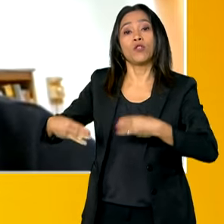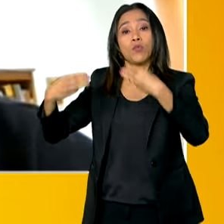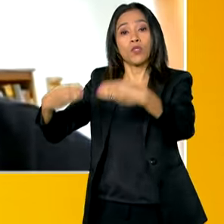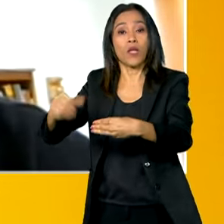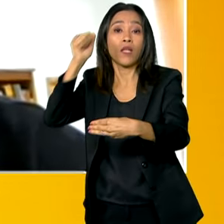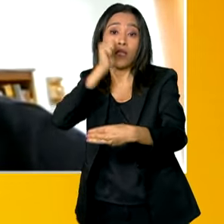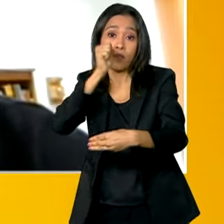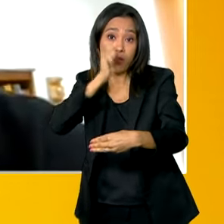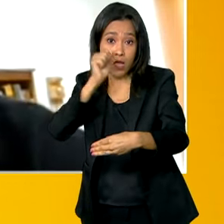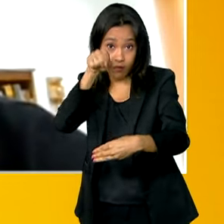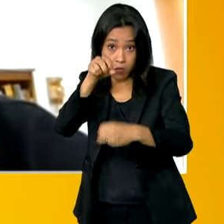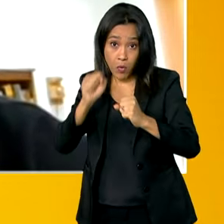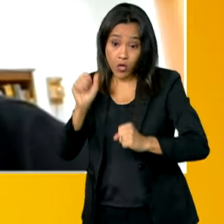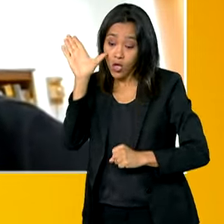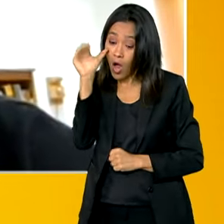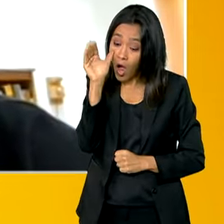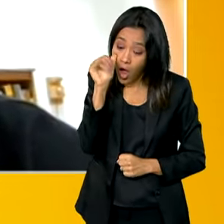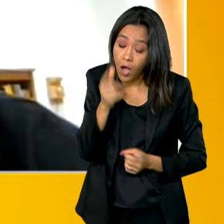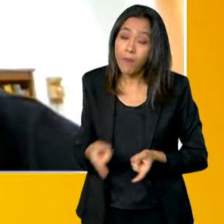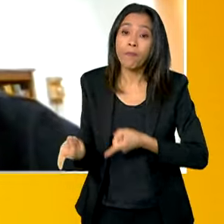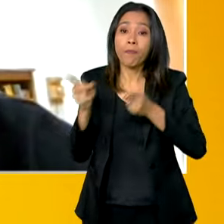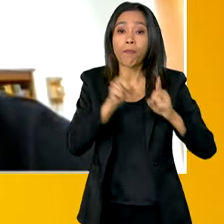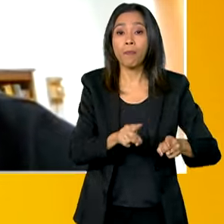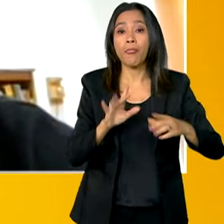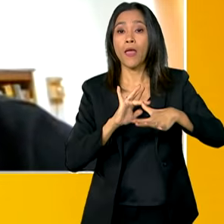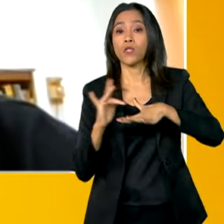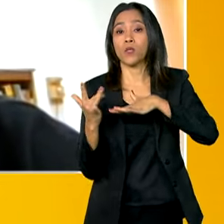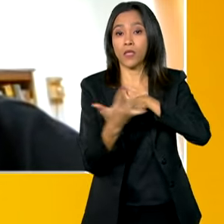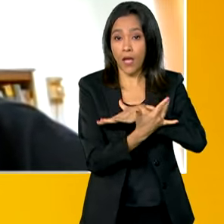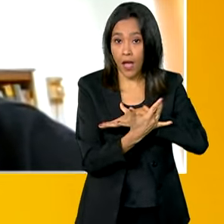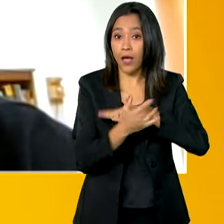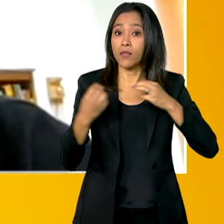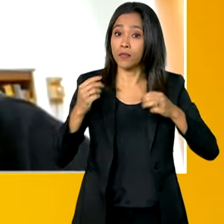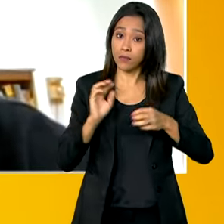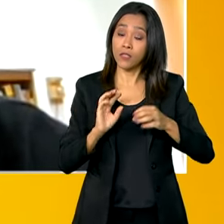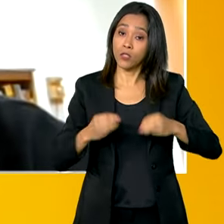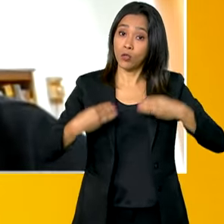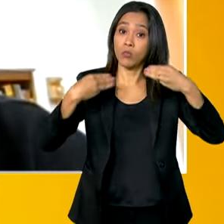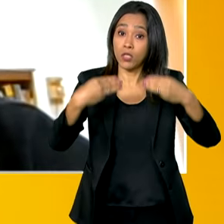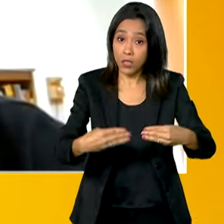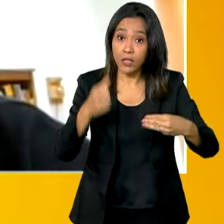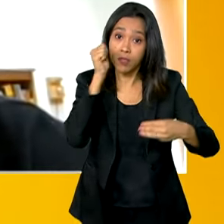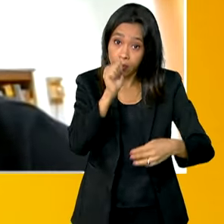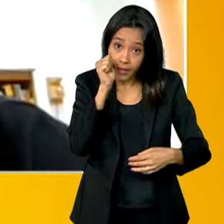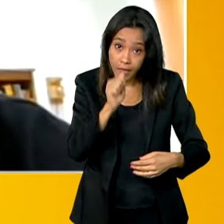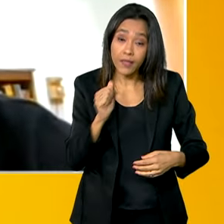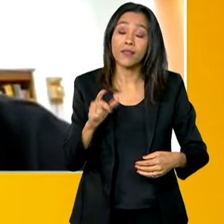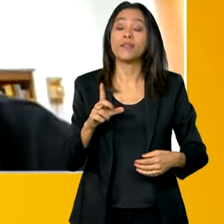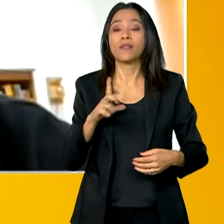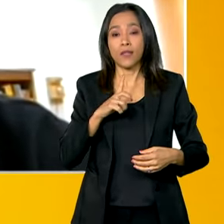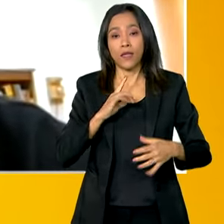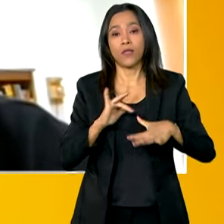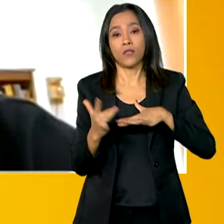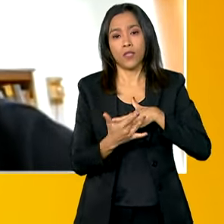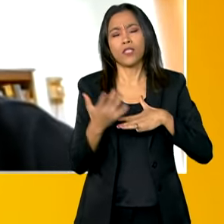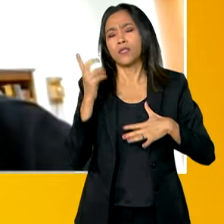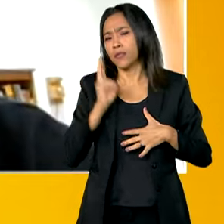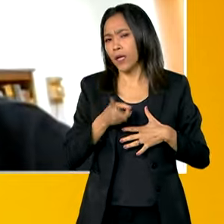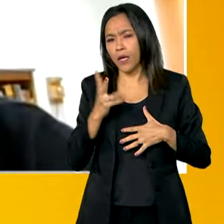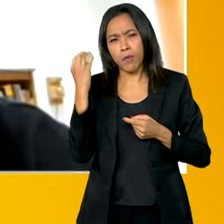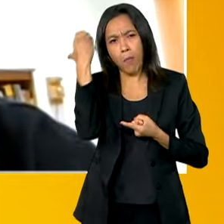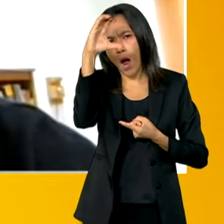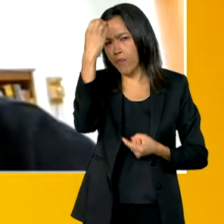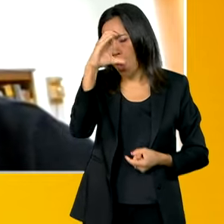21 dias de ativismo, as nossas redes sociais do Ministério das Mulheres, a gente tem publicado lá diariamente